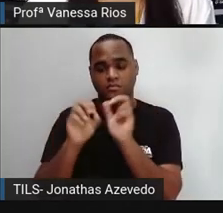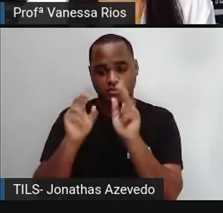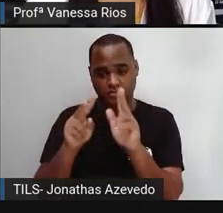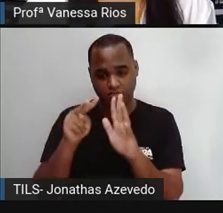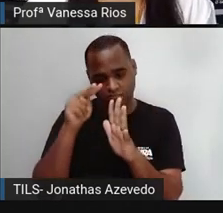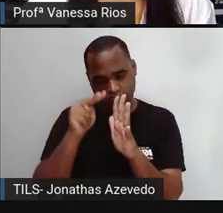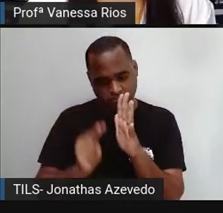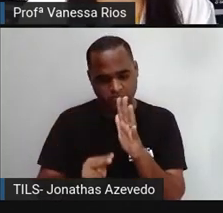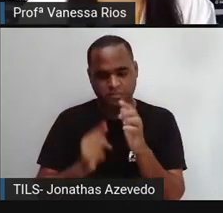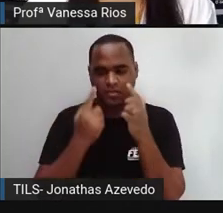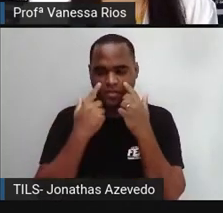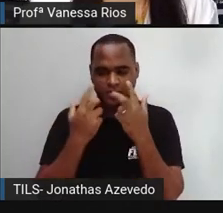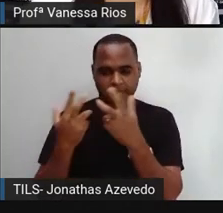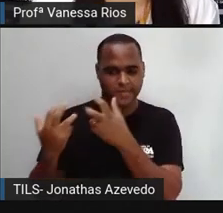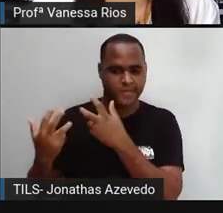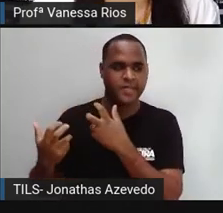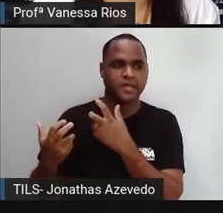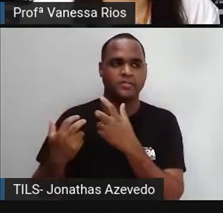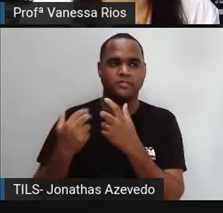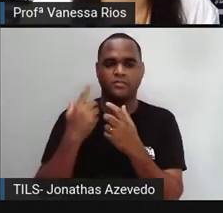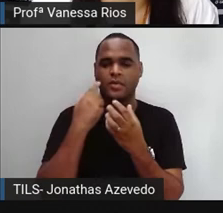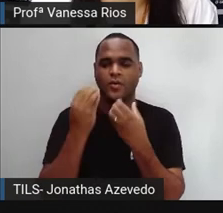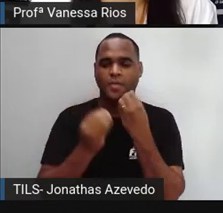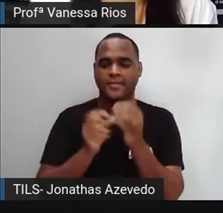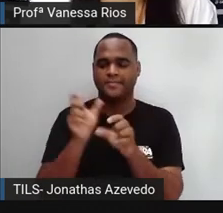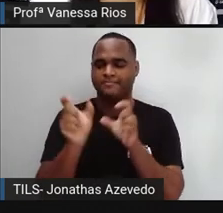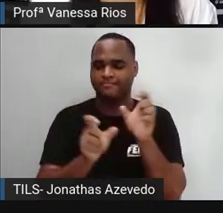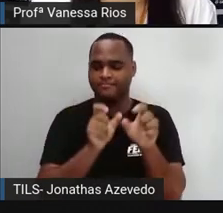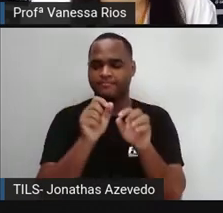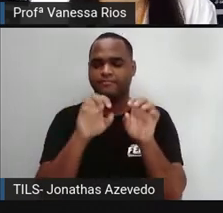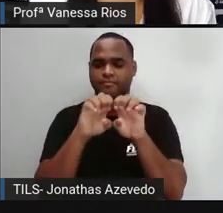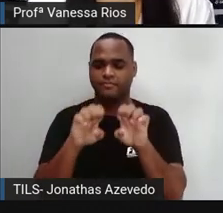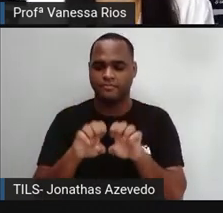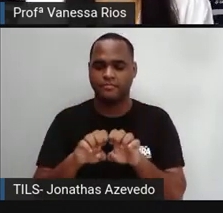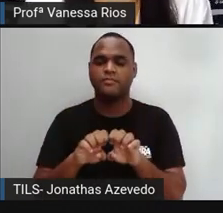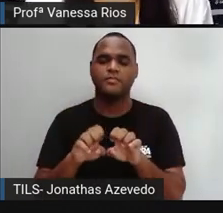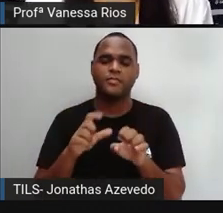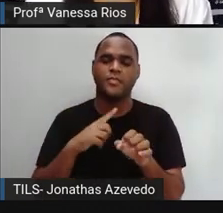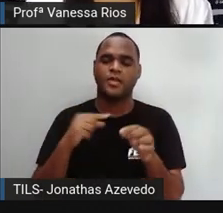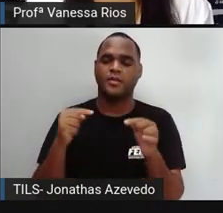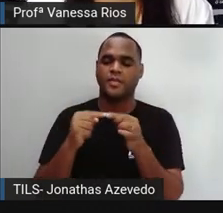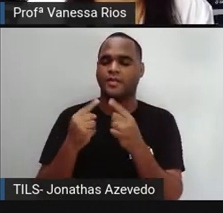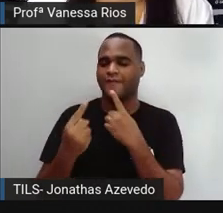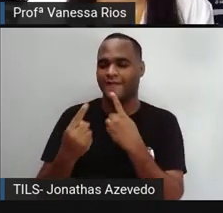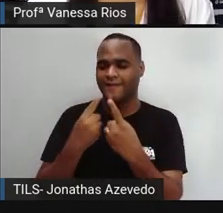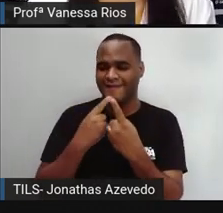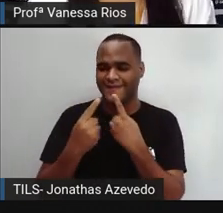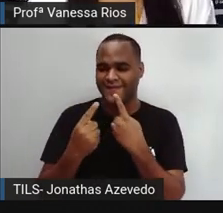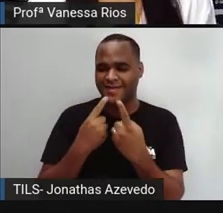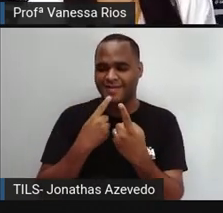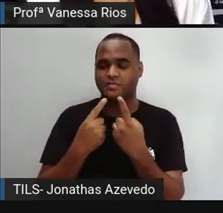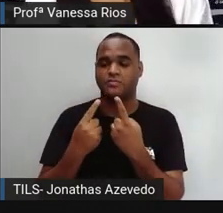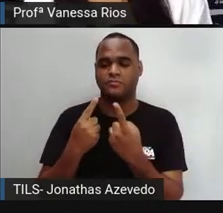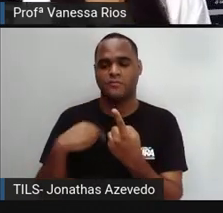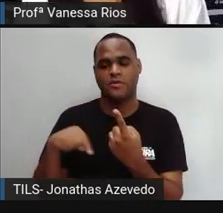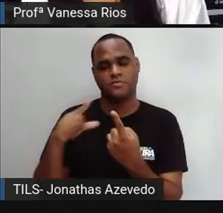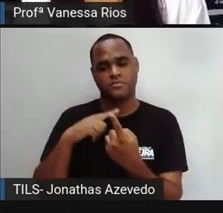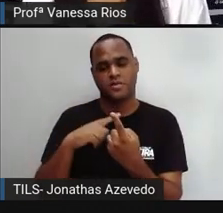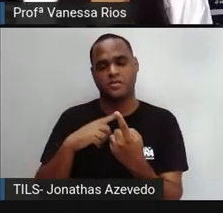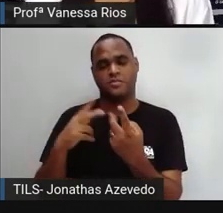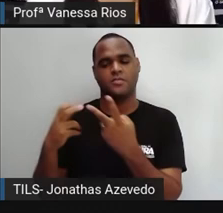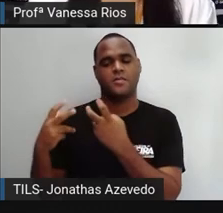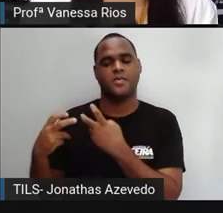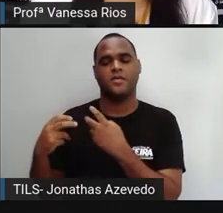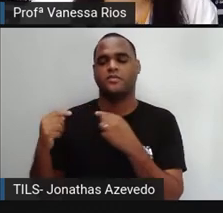já logo observa, diante das suas características estruturais, que se trata de uma entrevista. E a gente já percebe isso